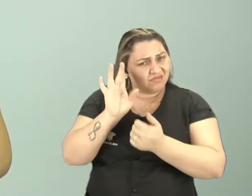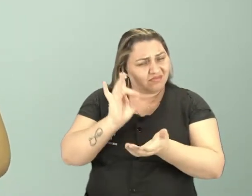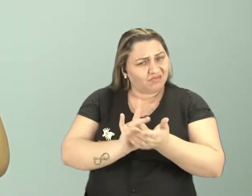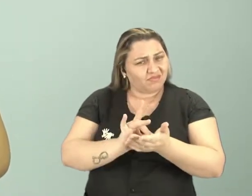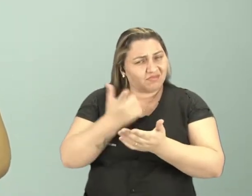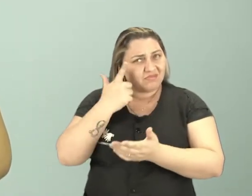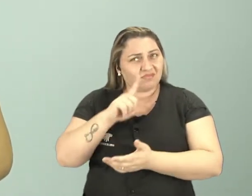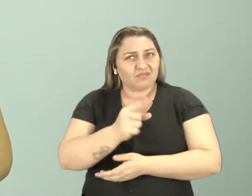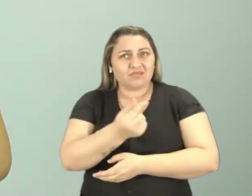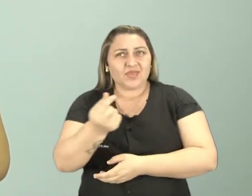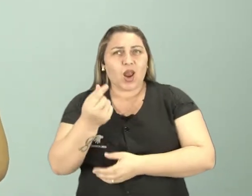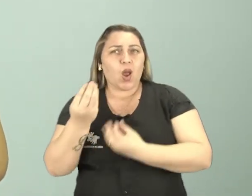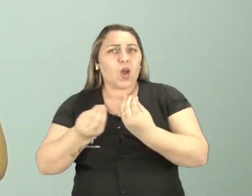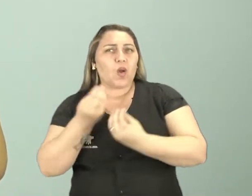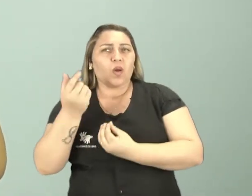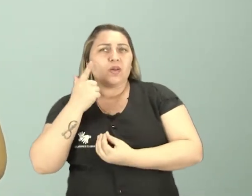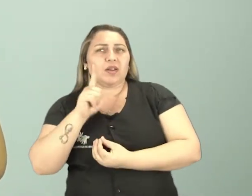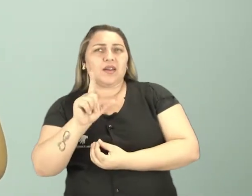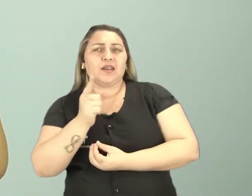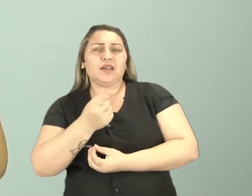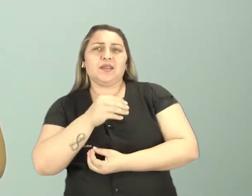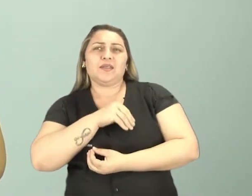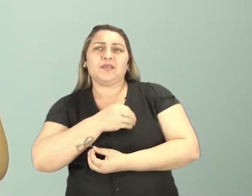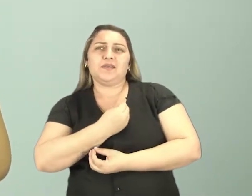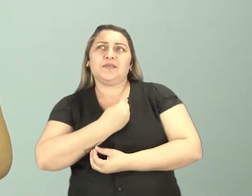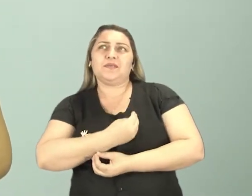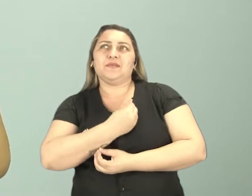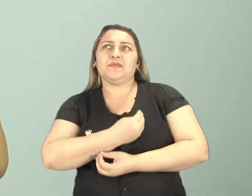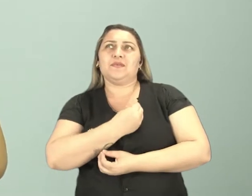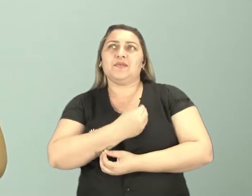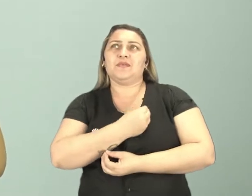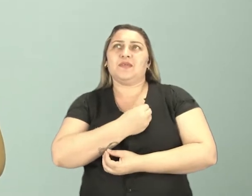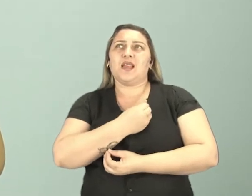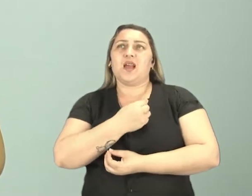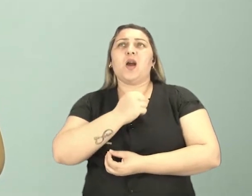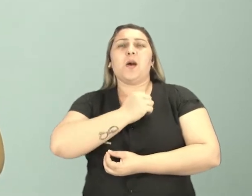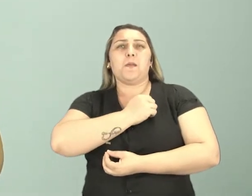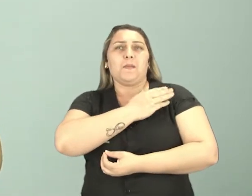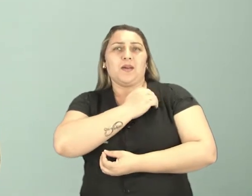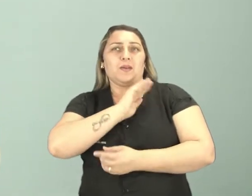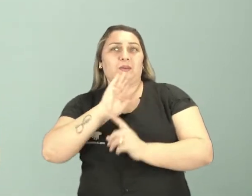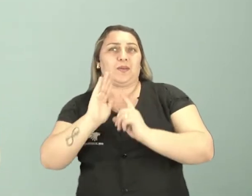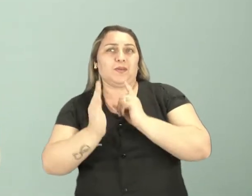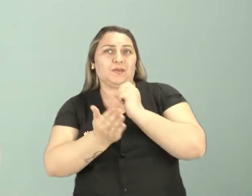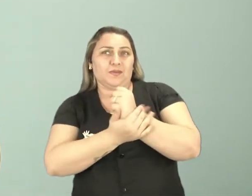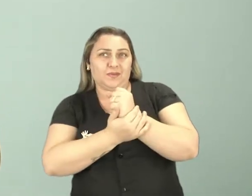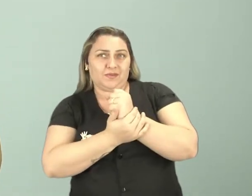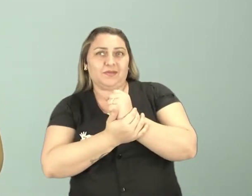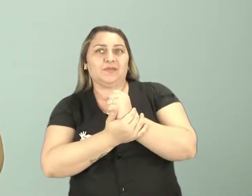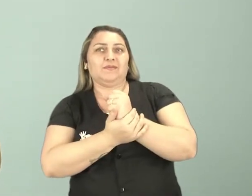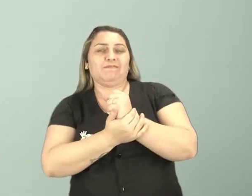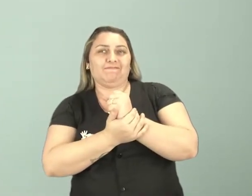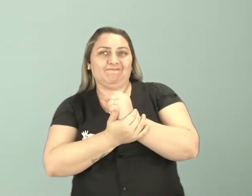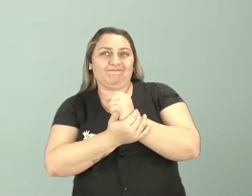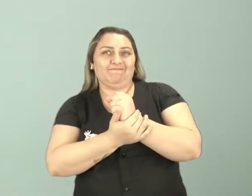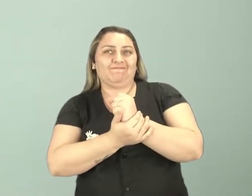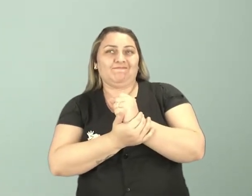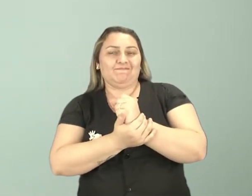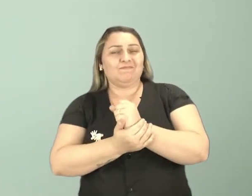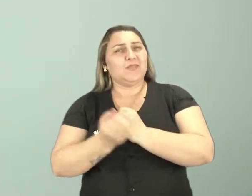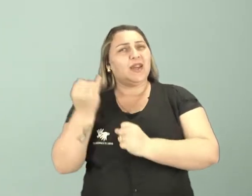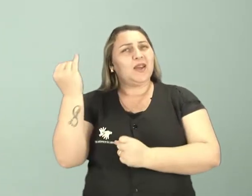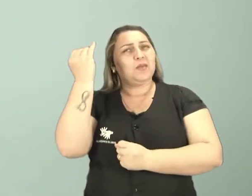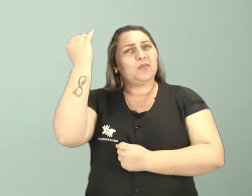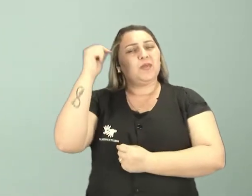Para ganhar dinheiro, como é que você ganha a vida? Olha aí o preconceito escondido por trás disso, não é verdade? E o que é